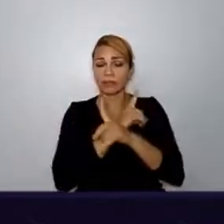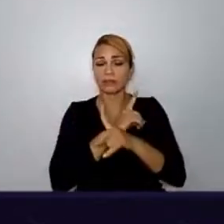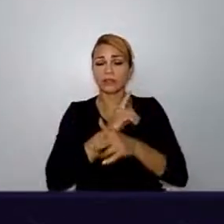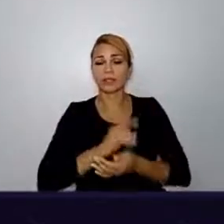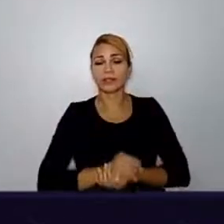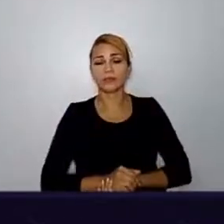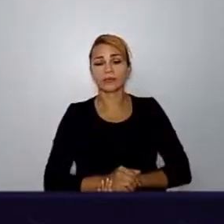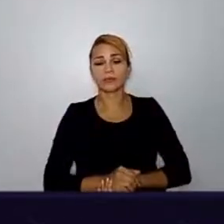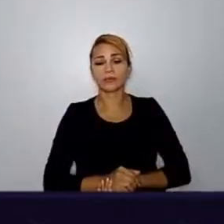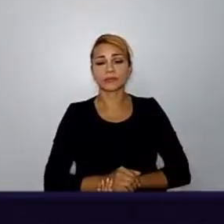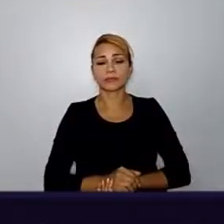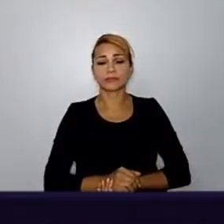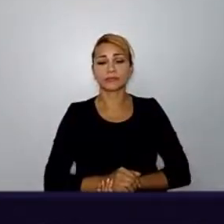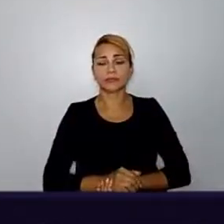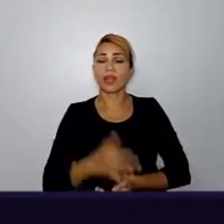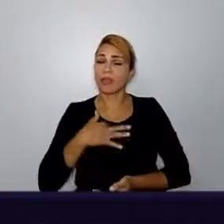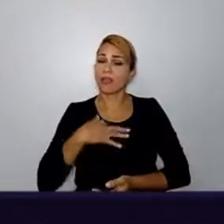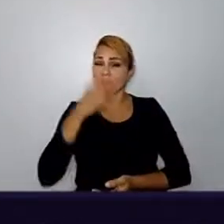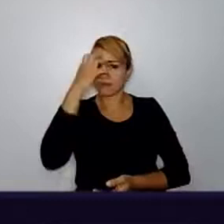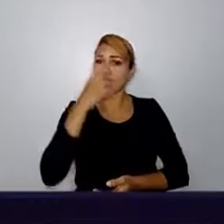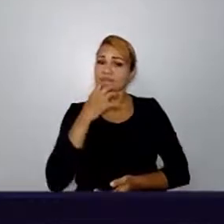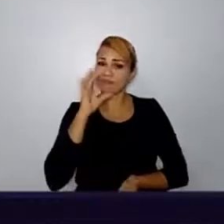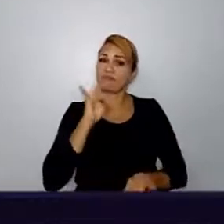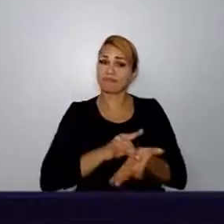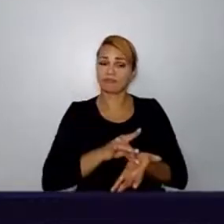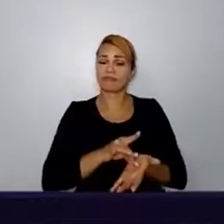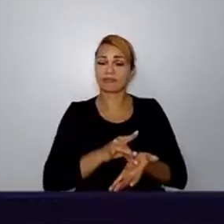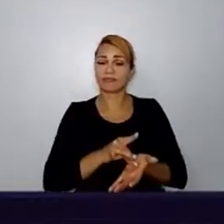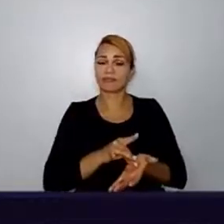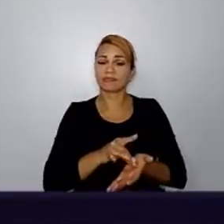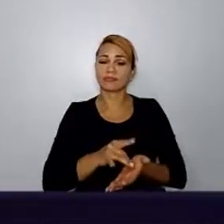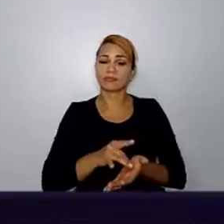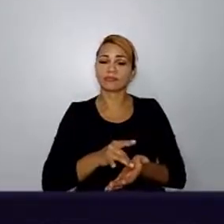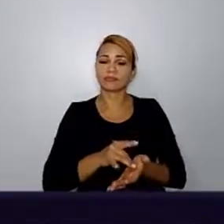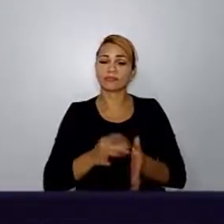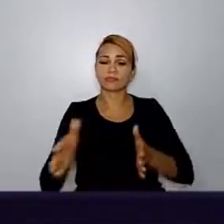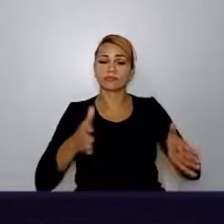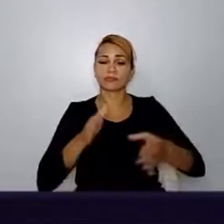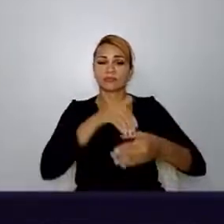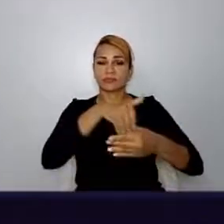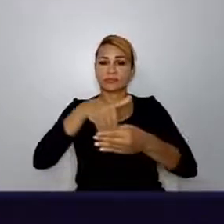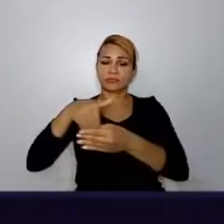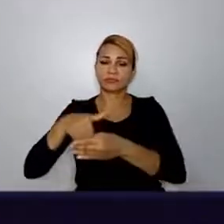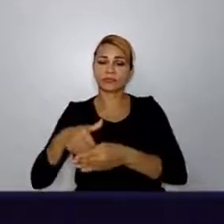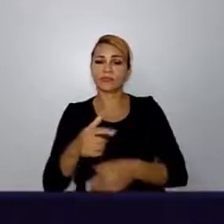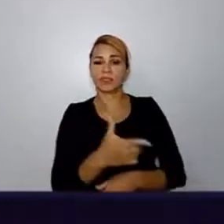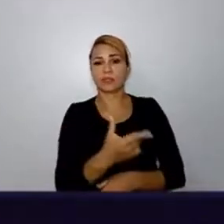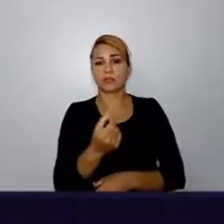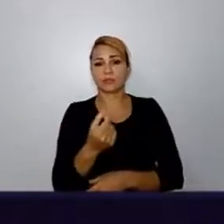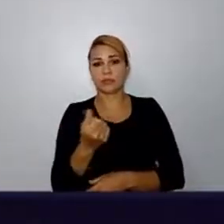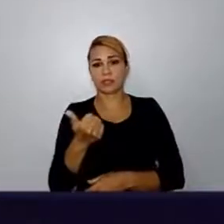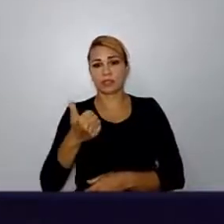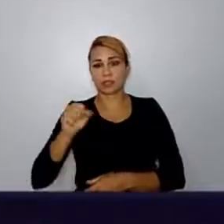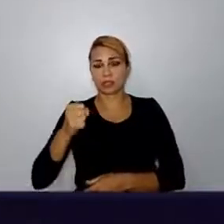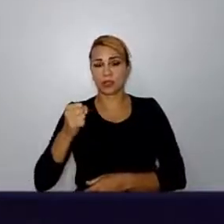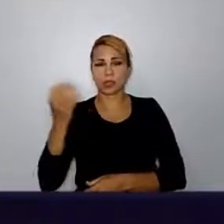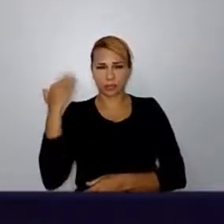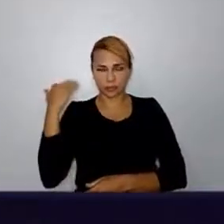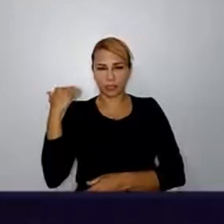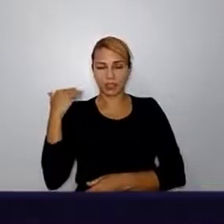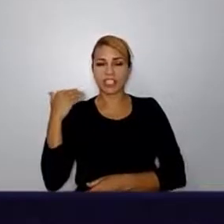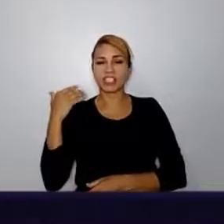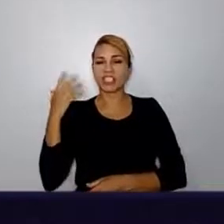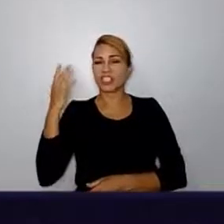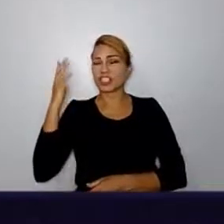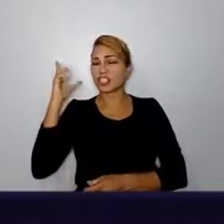Olha, eu vou ser bem sincera, assim, logo durante as eleições de 2018, para mim foi muito difícil me comunicar com pessoas que